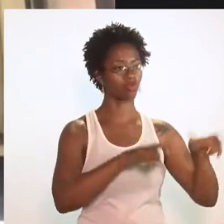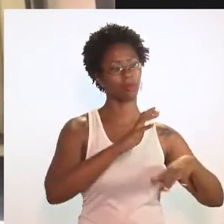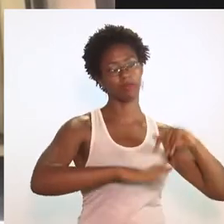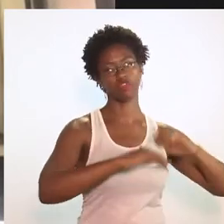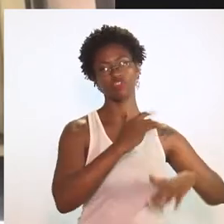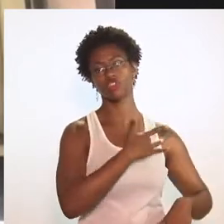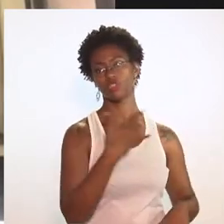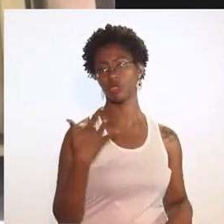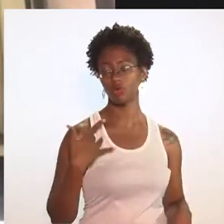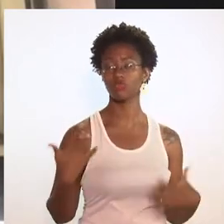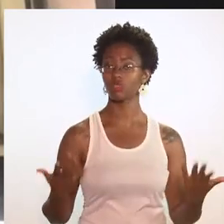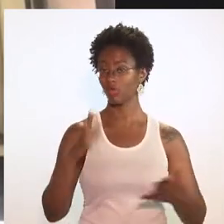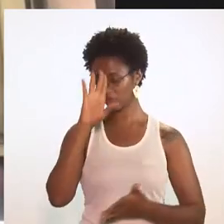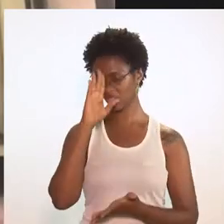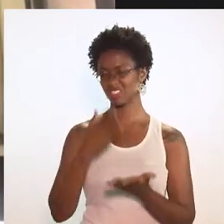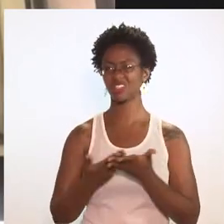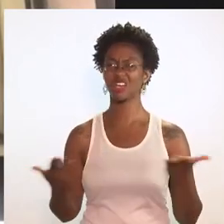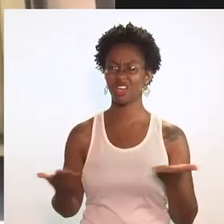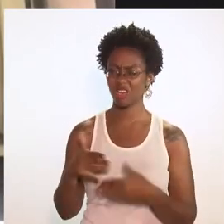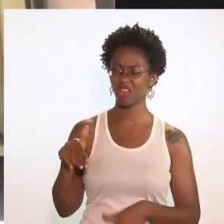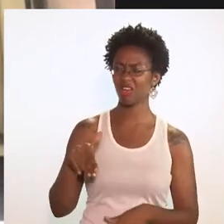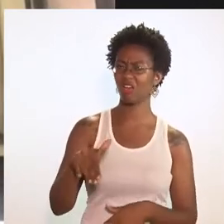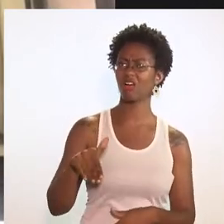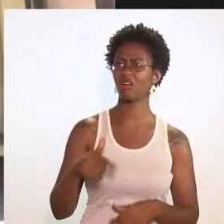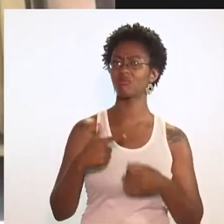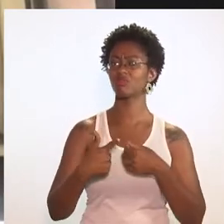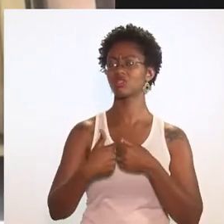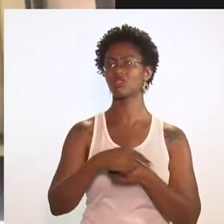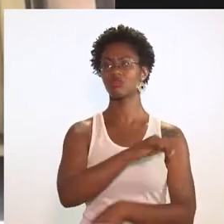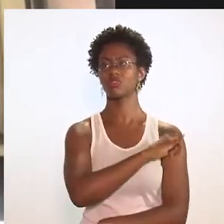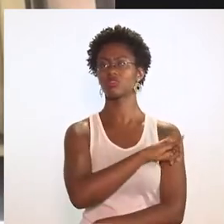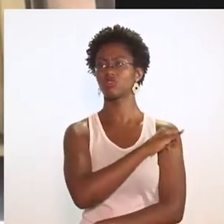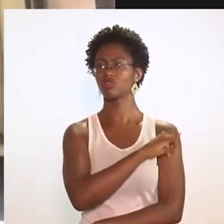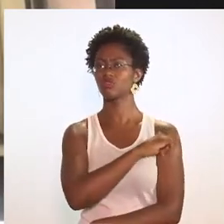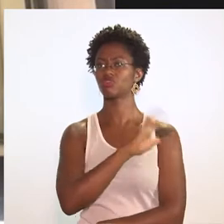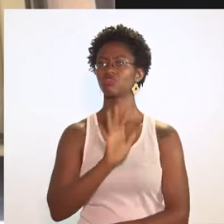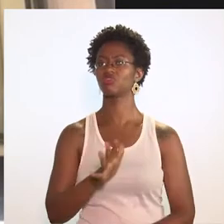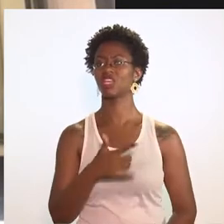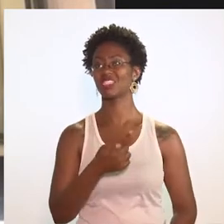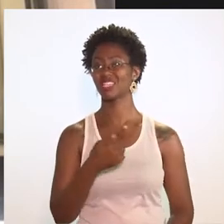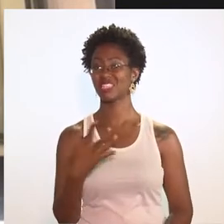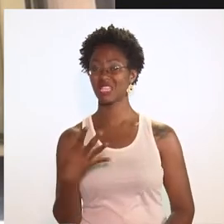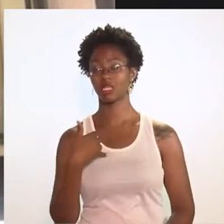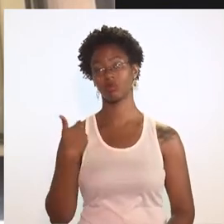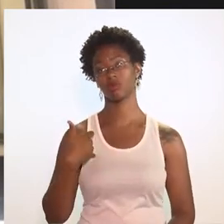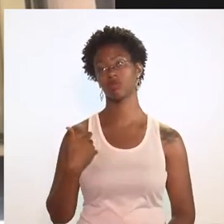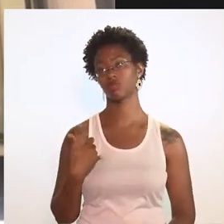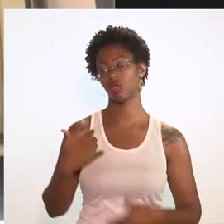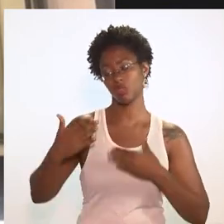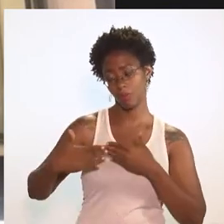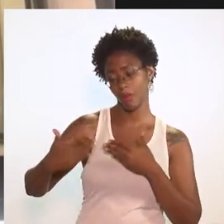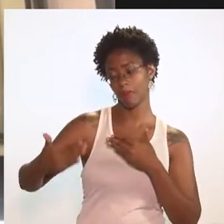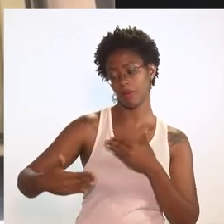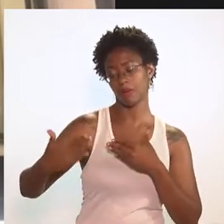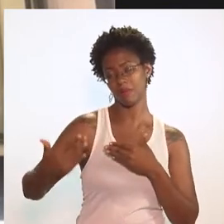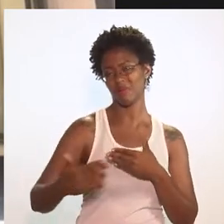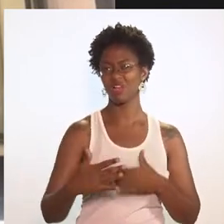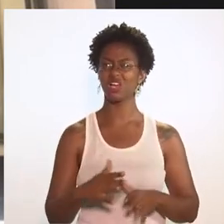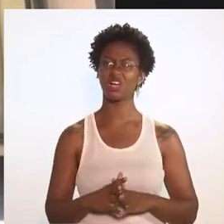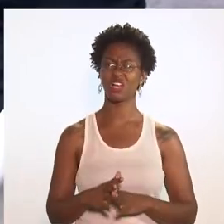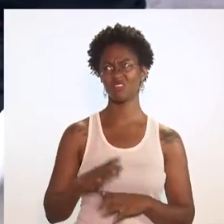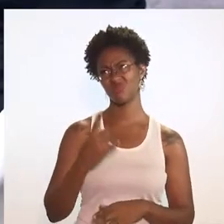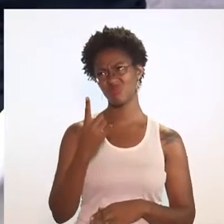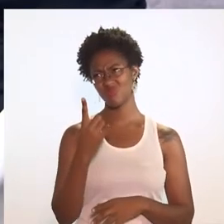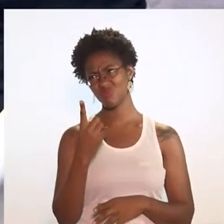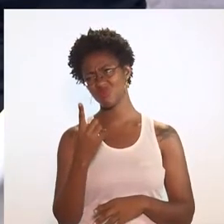Então, eu acredito que, agora, se não me engano, pelo menos no município do Rio de Janeiro, nós já estamos com 74 anos. Com o Caminhar,